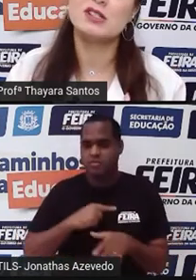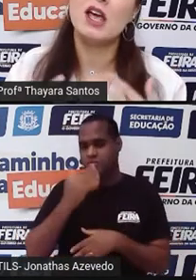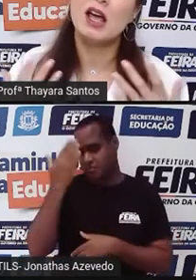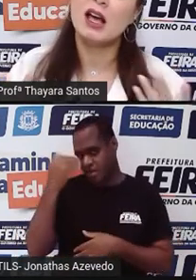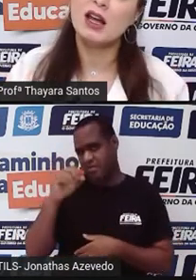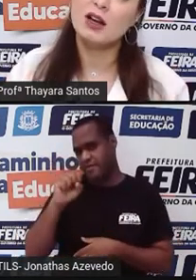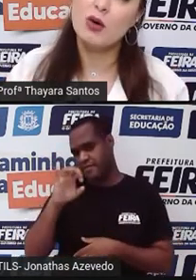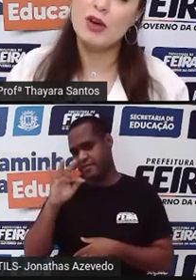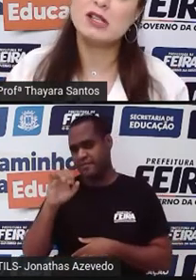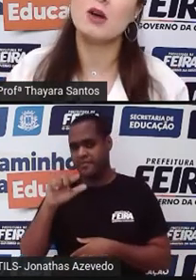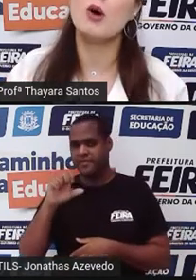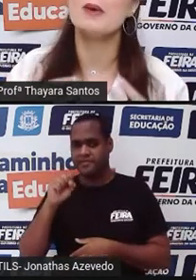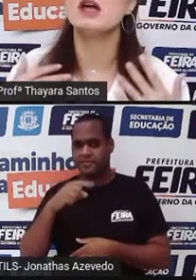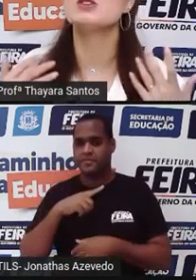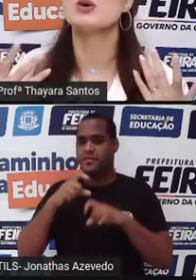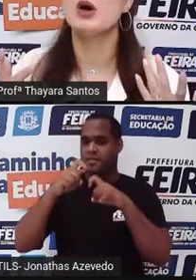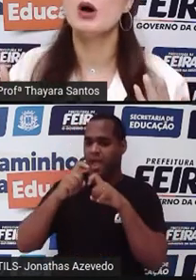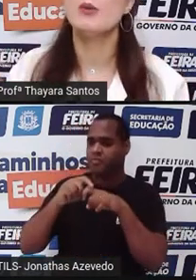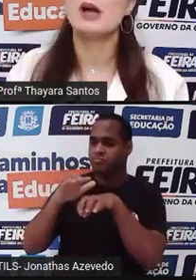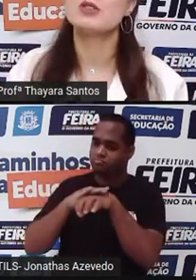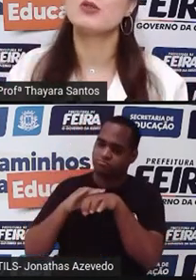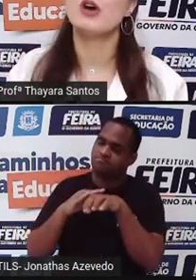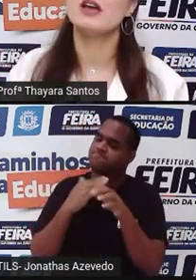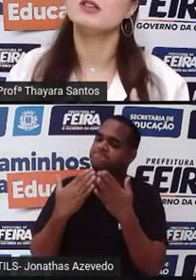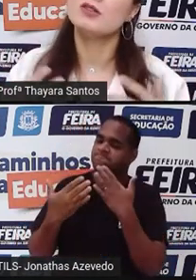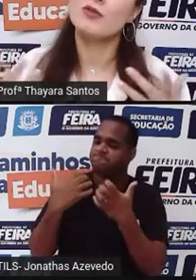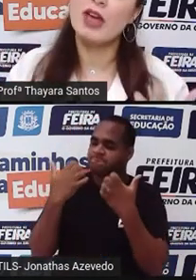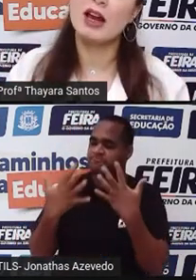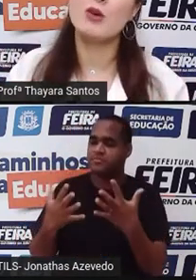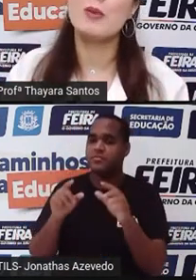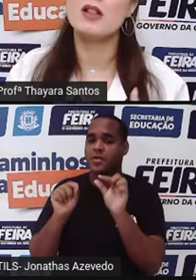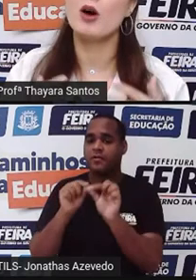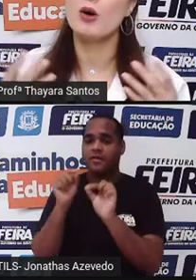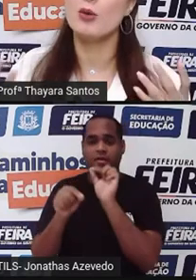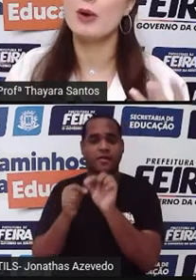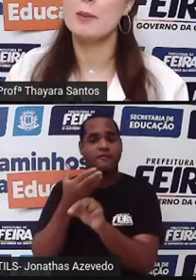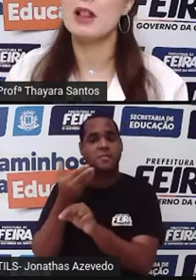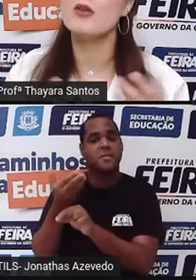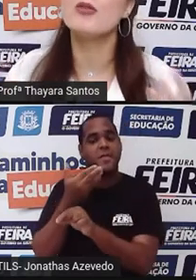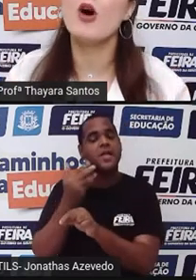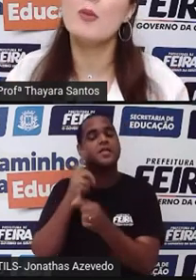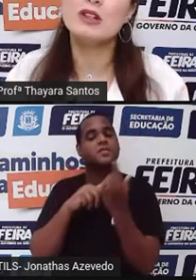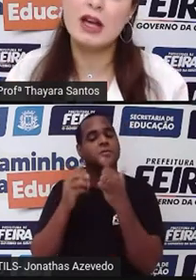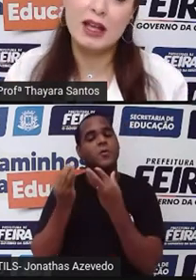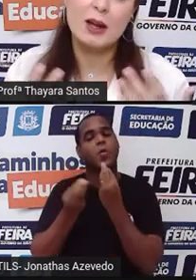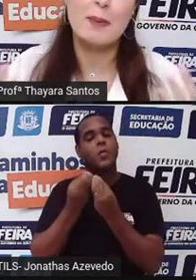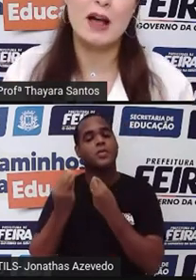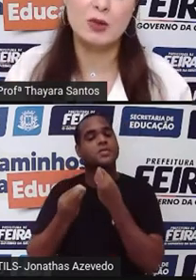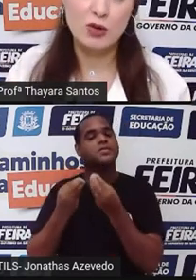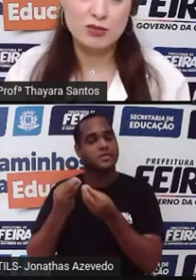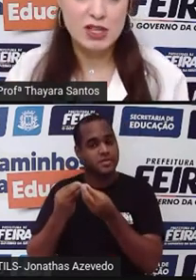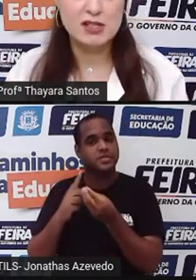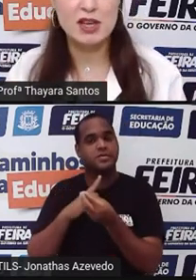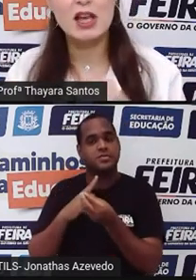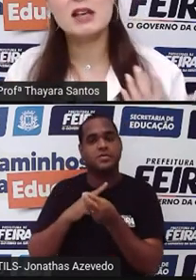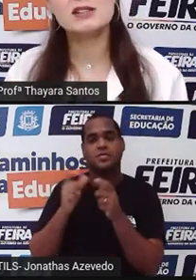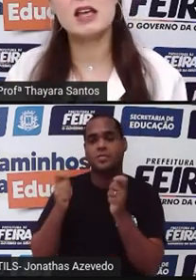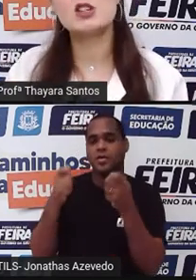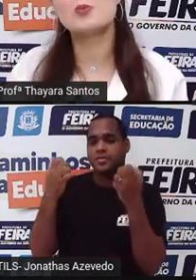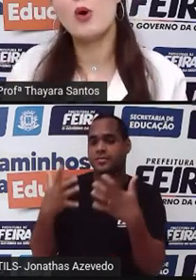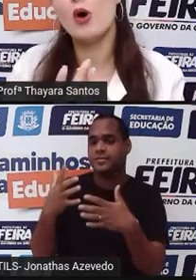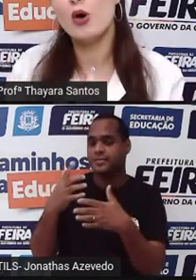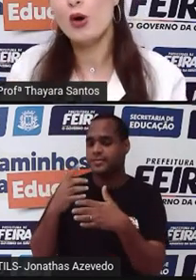sífilis, ela conversa com o médico, o médico vai ver ali a melhor forma daquele parto acontecer,